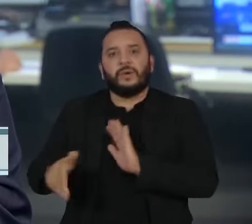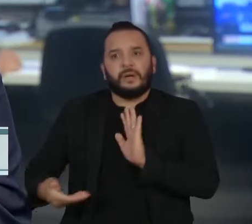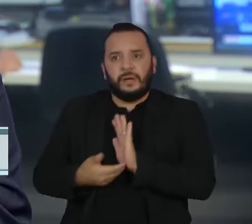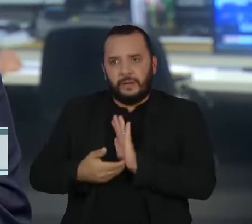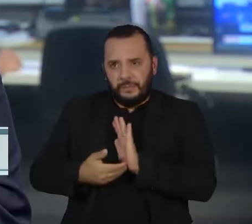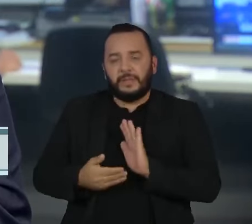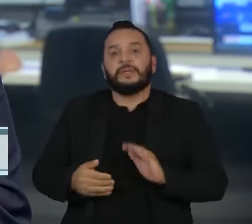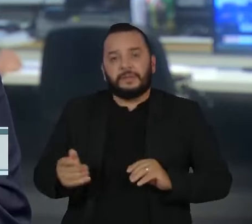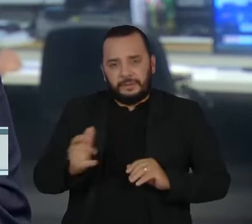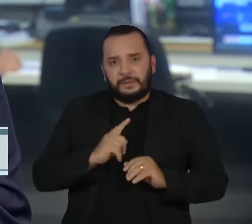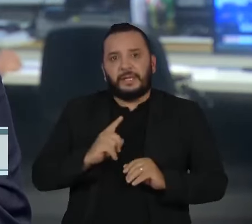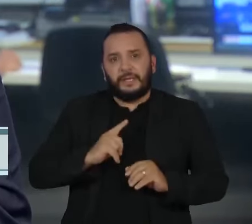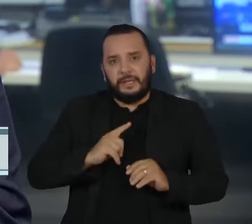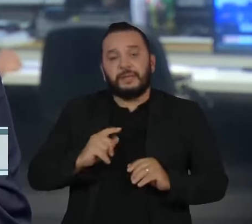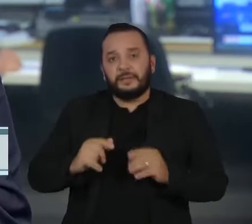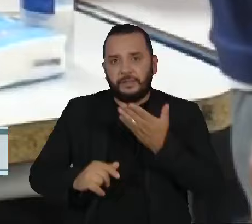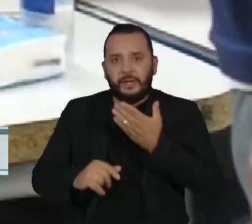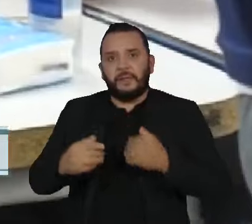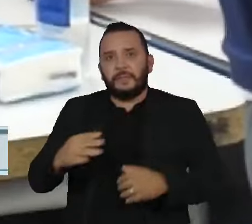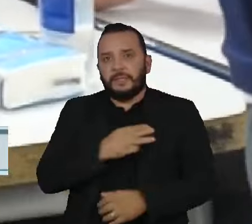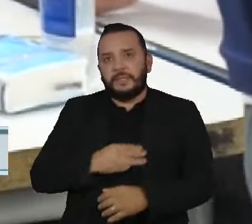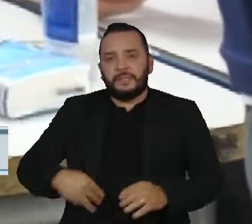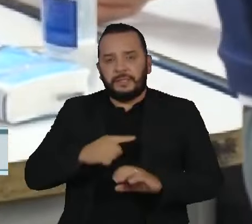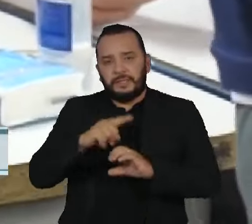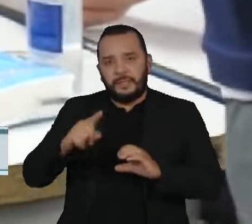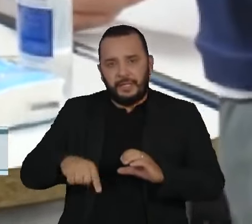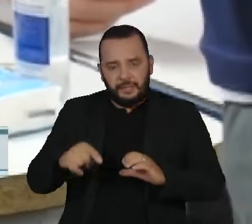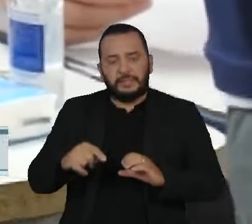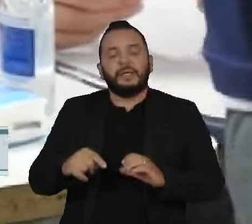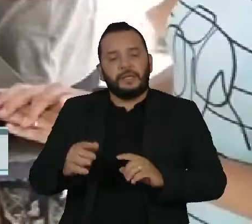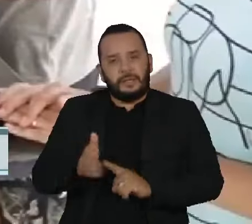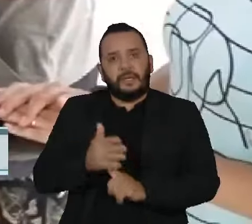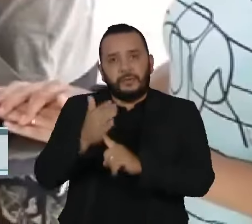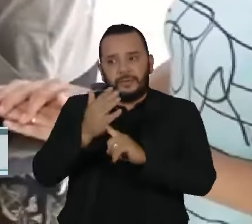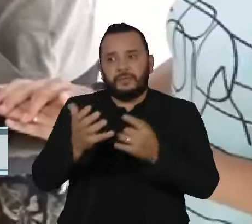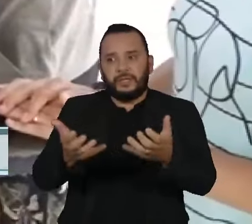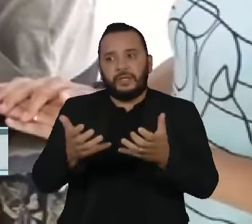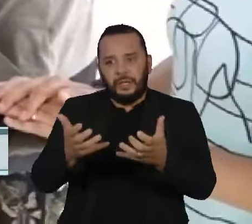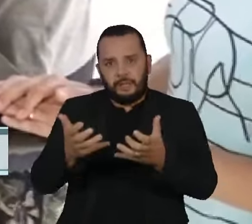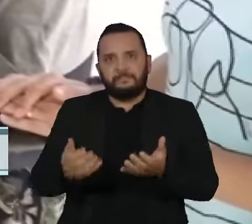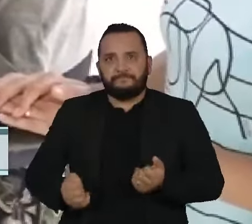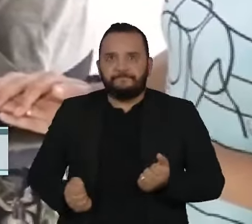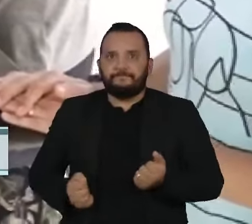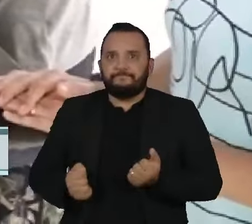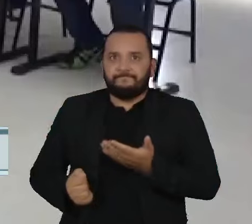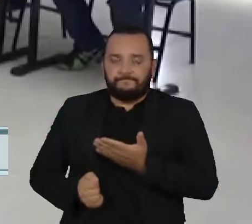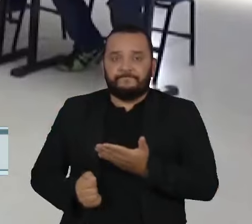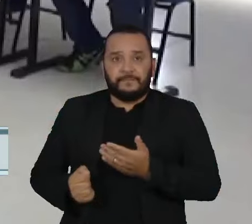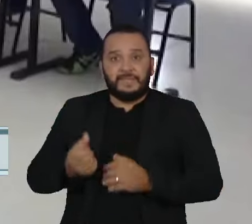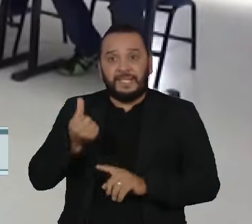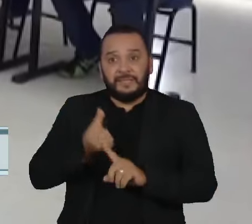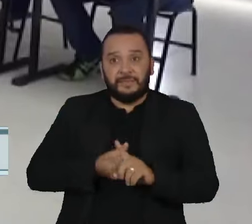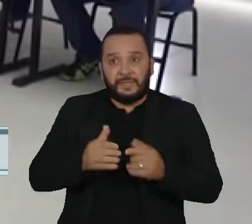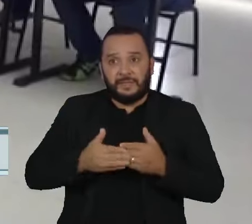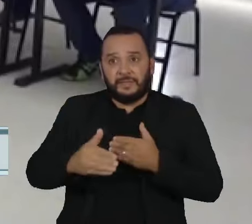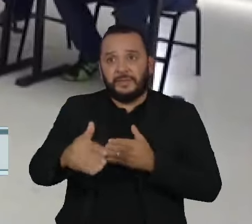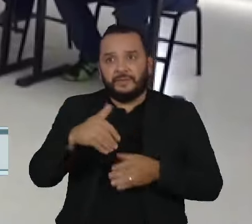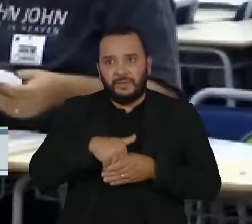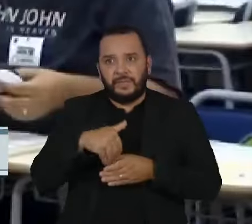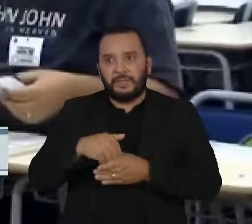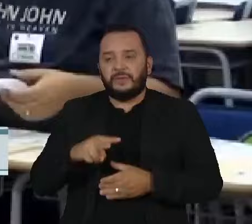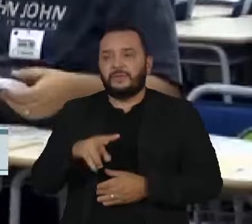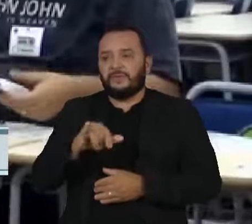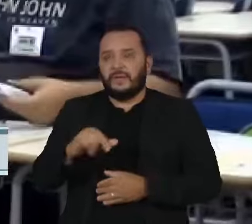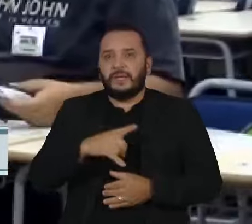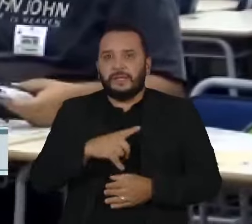pela Ministra de Ciência e Tecnologia. Há seis meses das eleições municipais no Brasil e diante de mais de